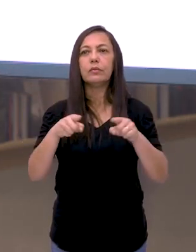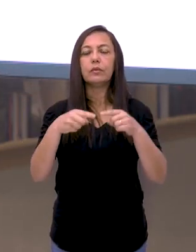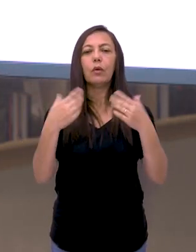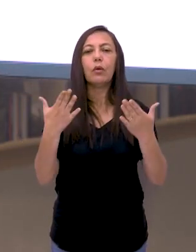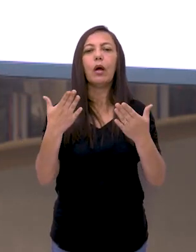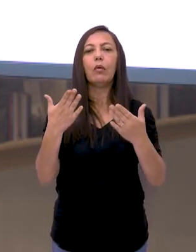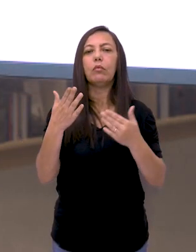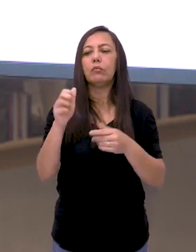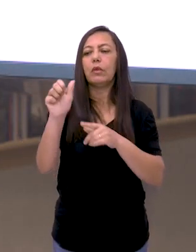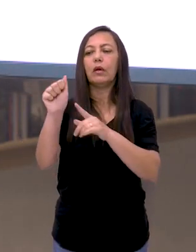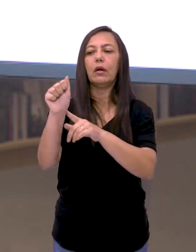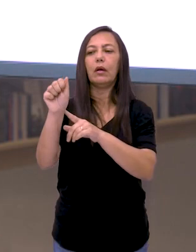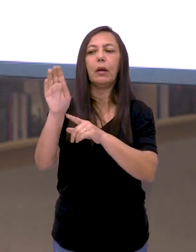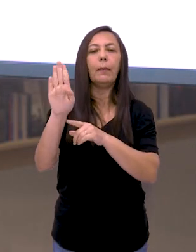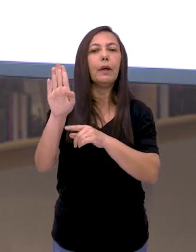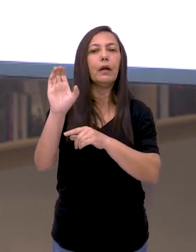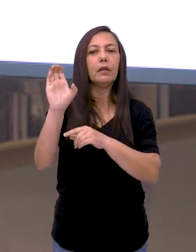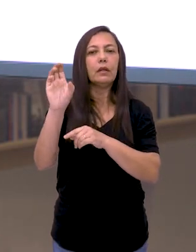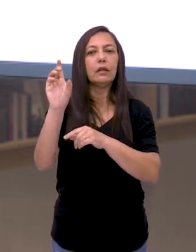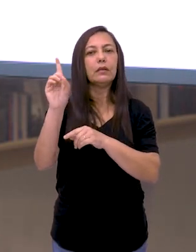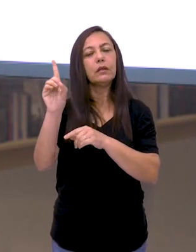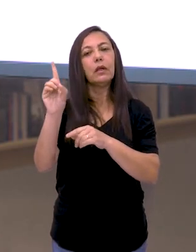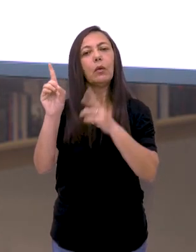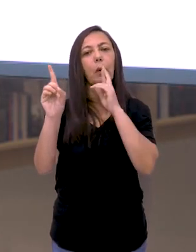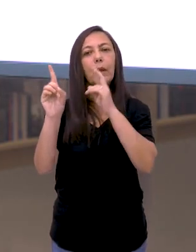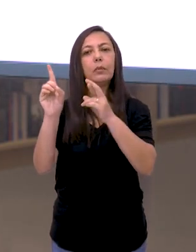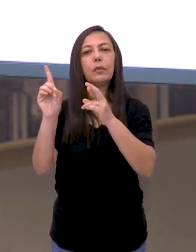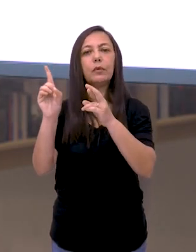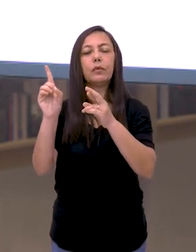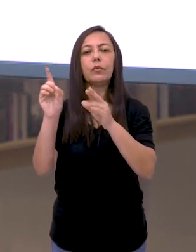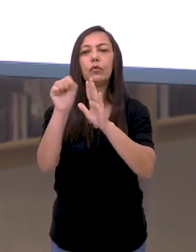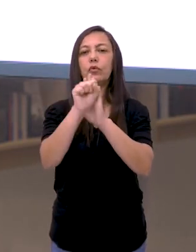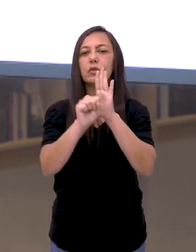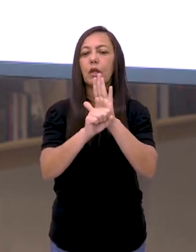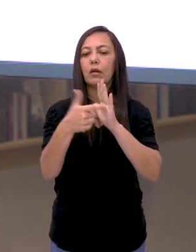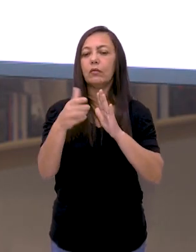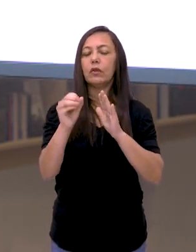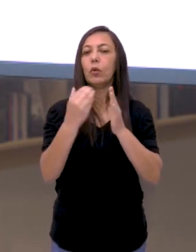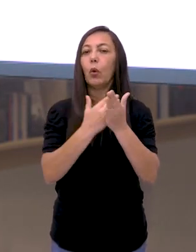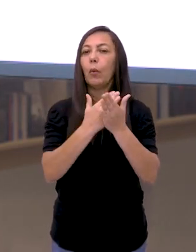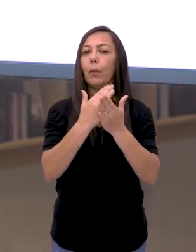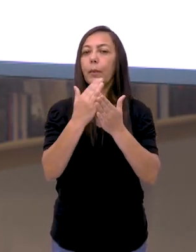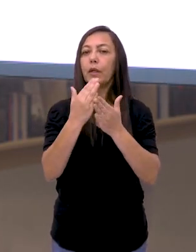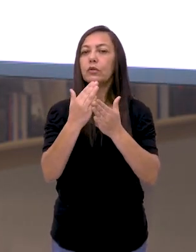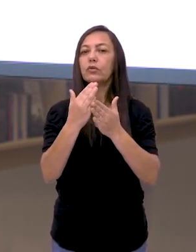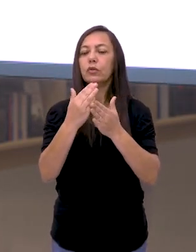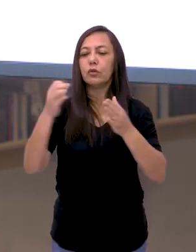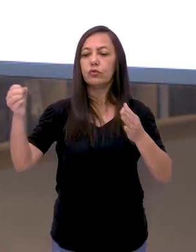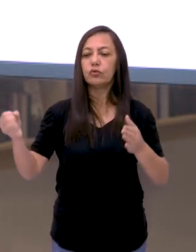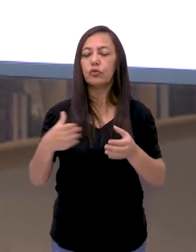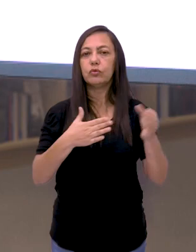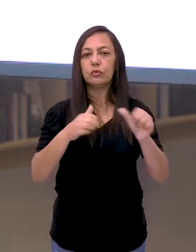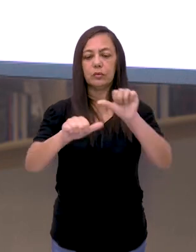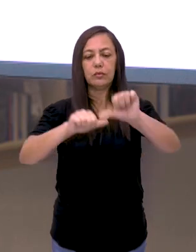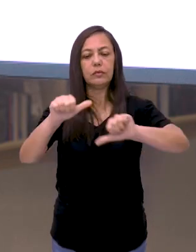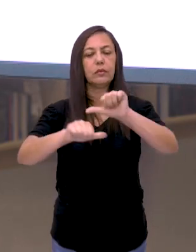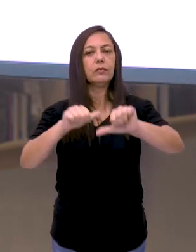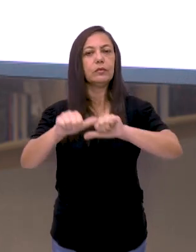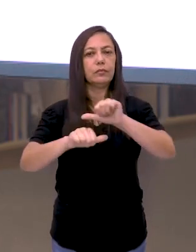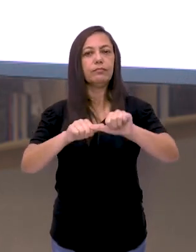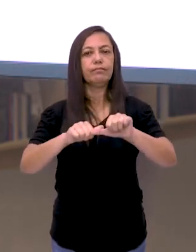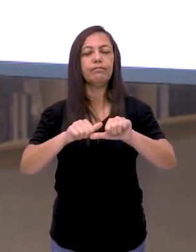na música do século XX, quando se inicia uma nova etapa com grandes transformações e grandes